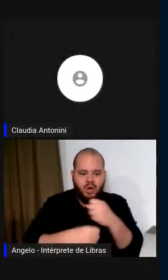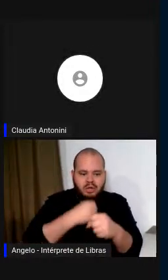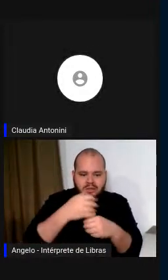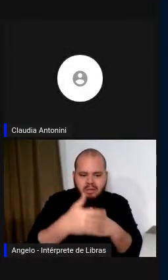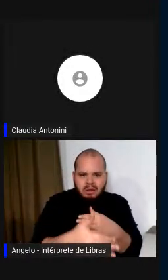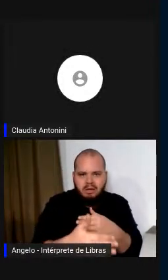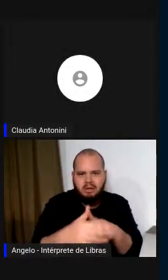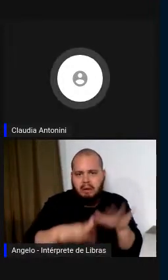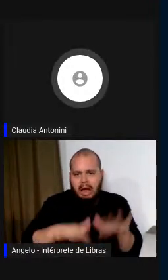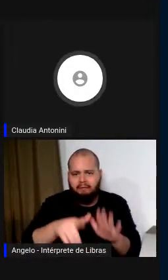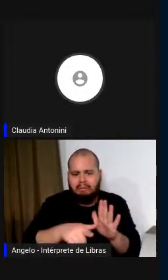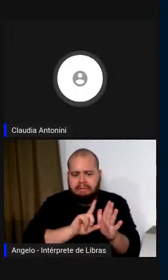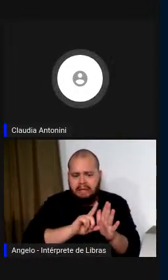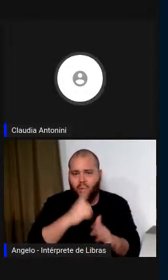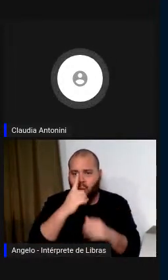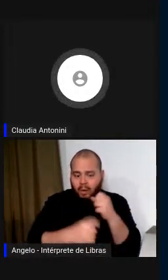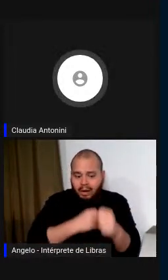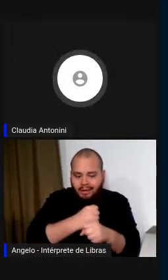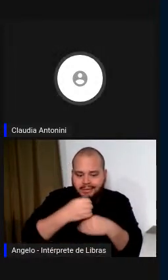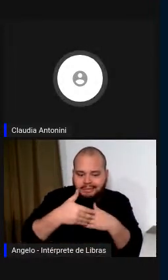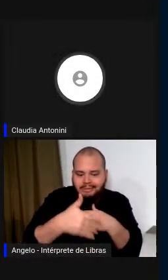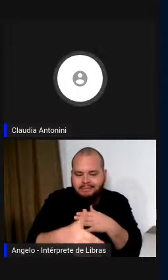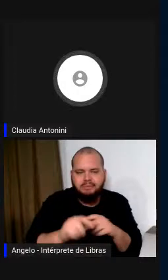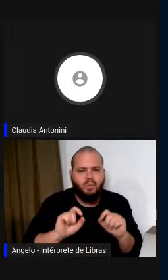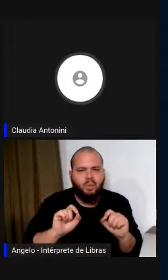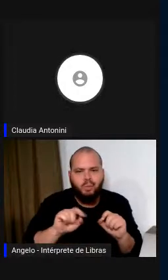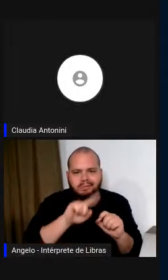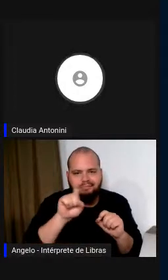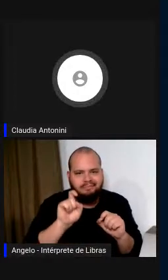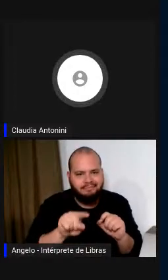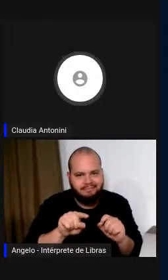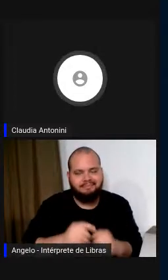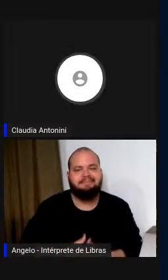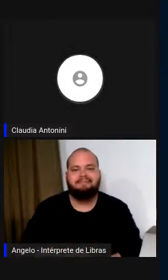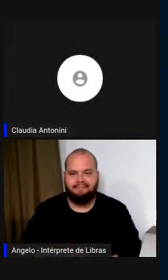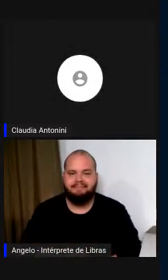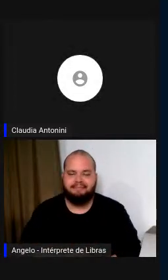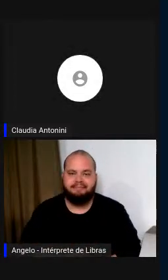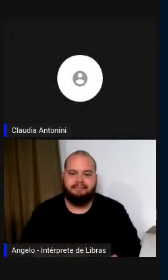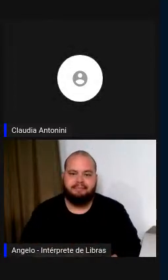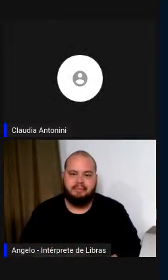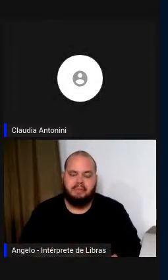um ano. Então, nós falamos que esta